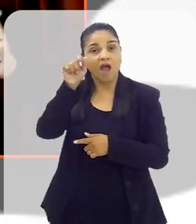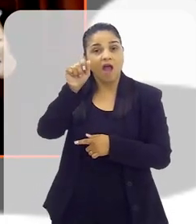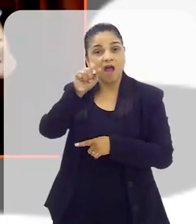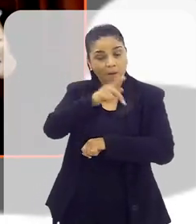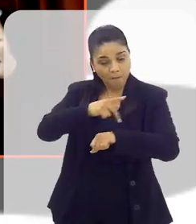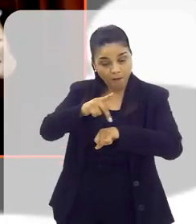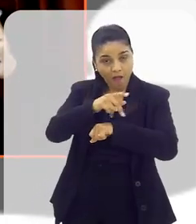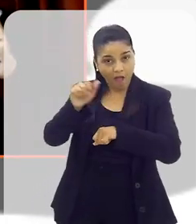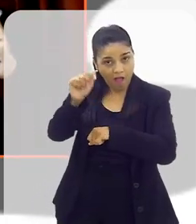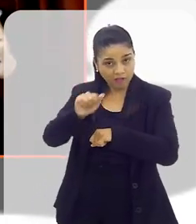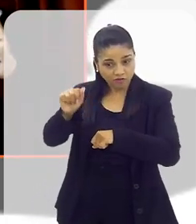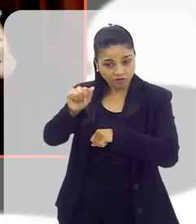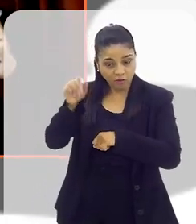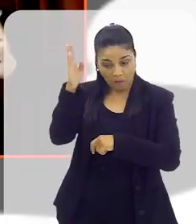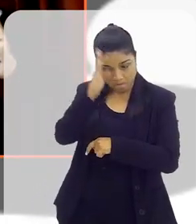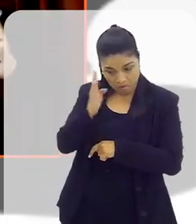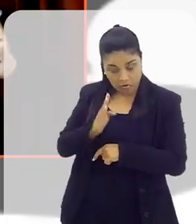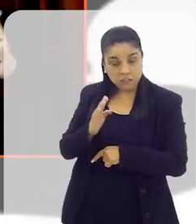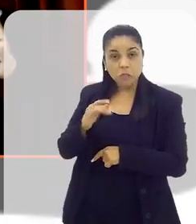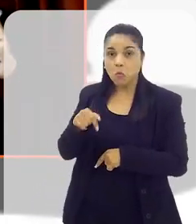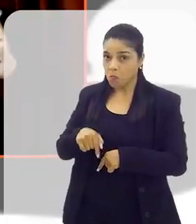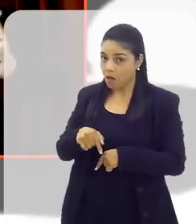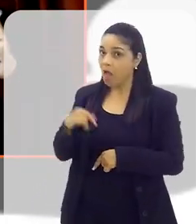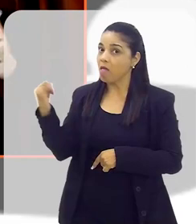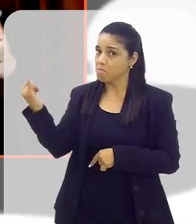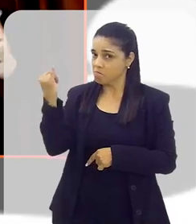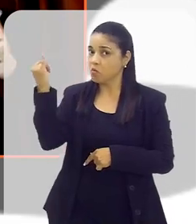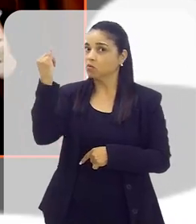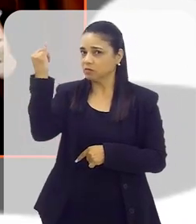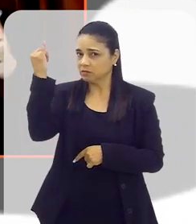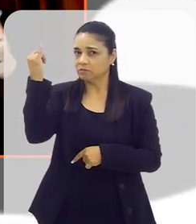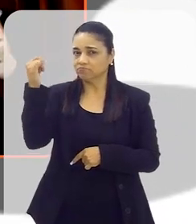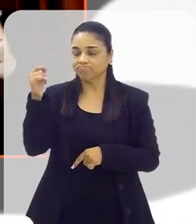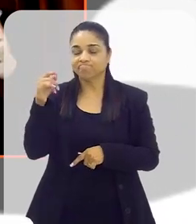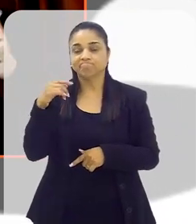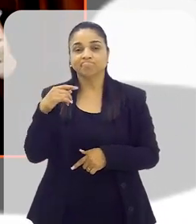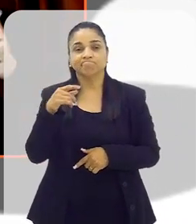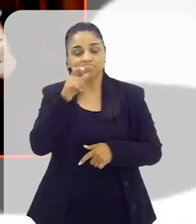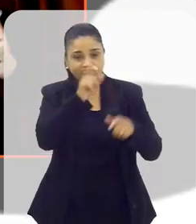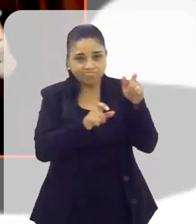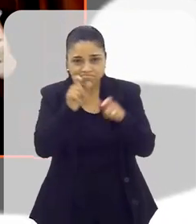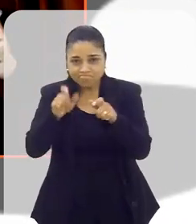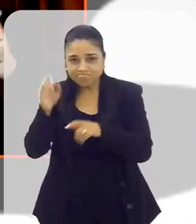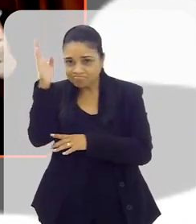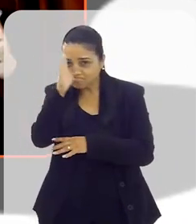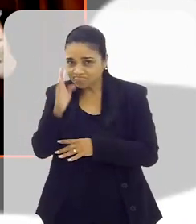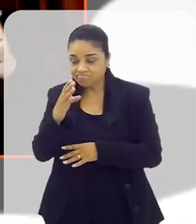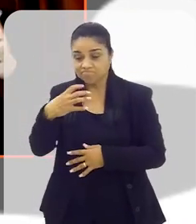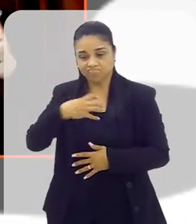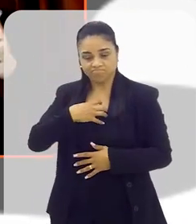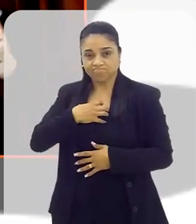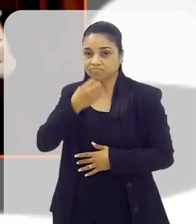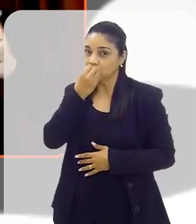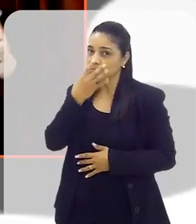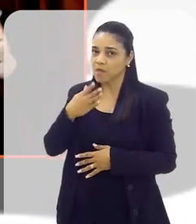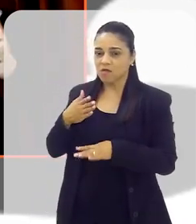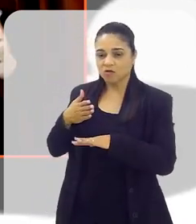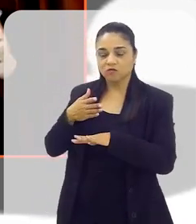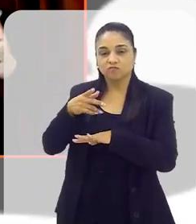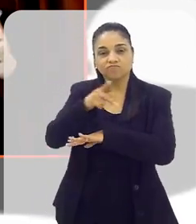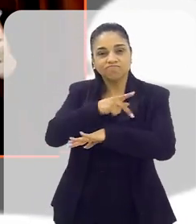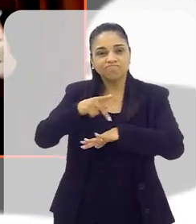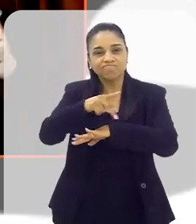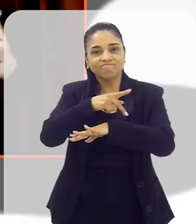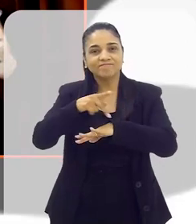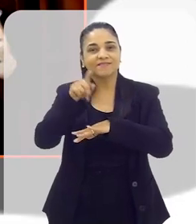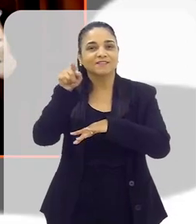para a Argentina, nós somos um mercado muito importante. até porque o brasileiro se sente bem na Argentina. Porque